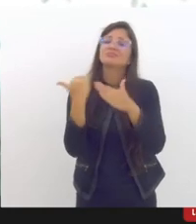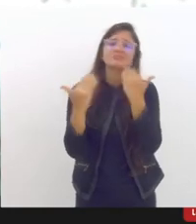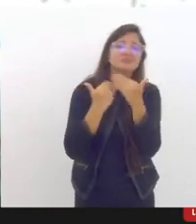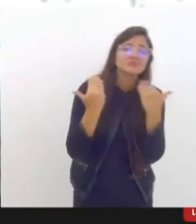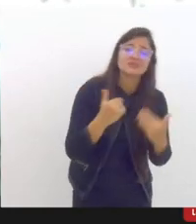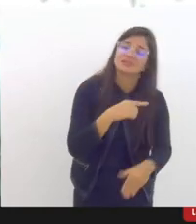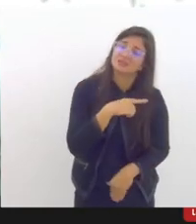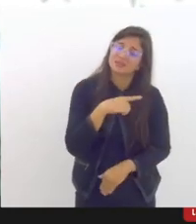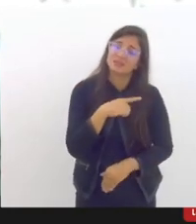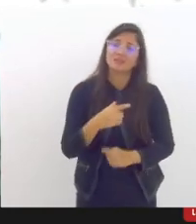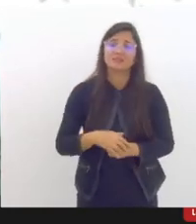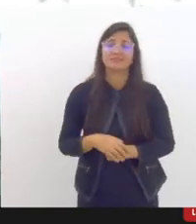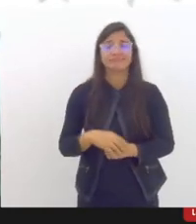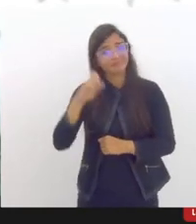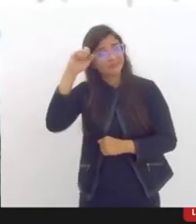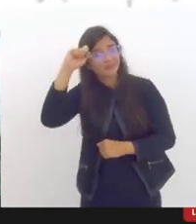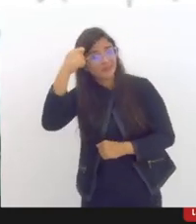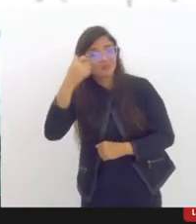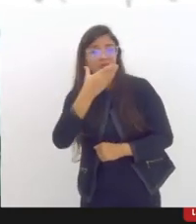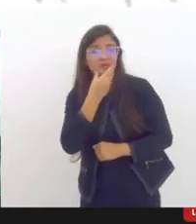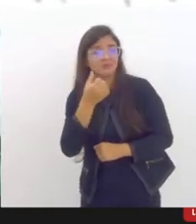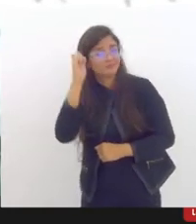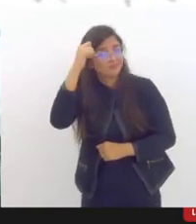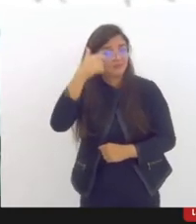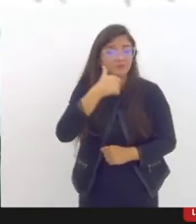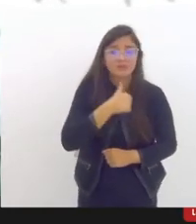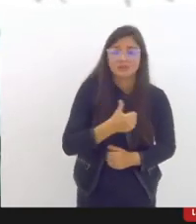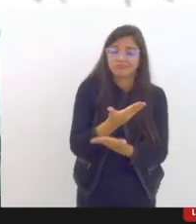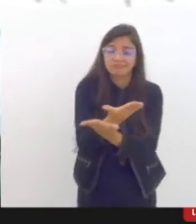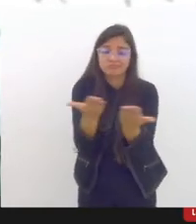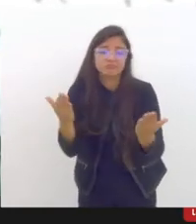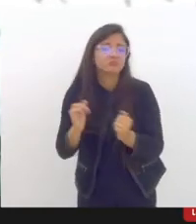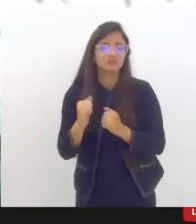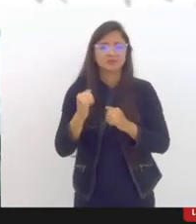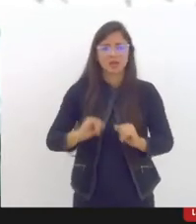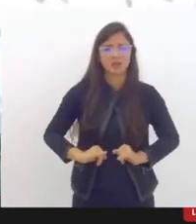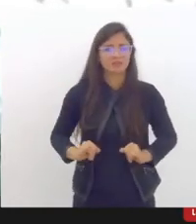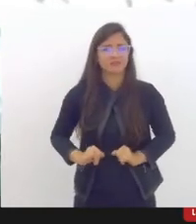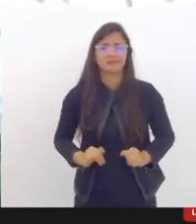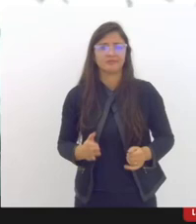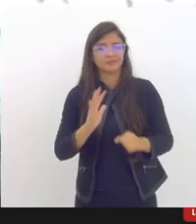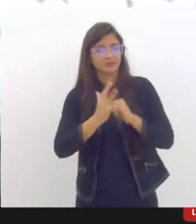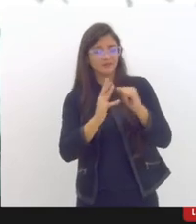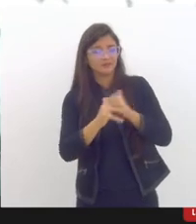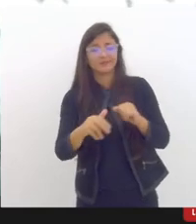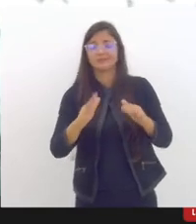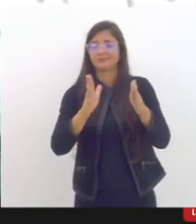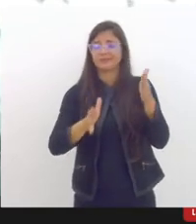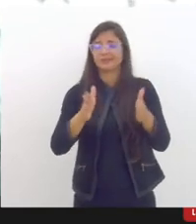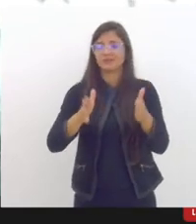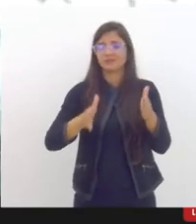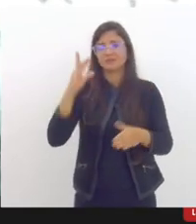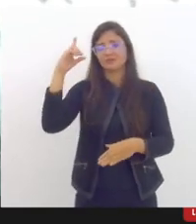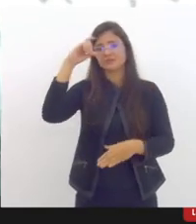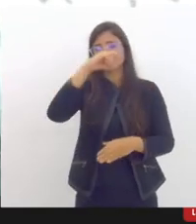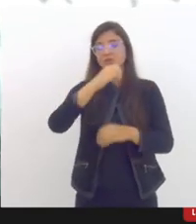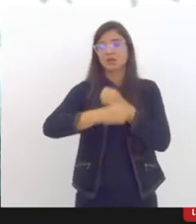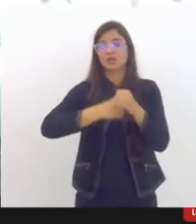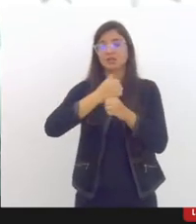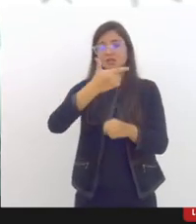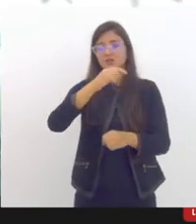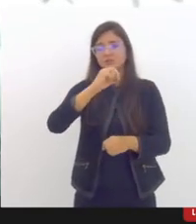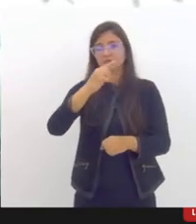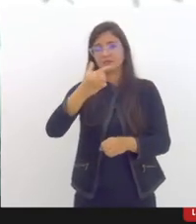negras e negros particularmente no período mais agudo da pandemia da covid-19 nos anos 2020 e